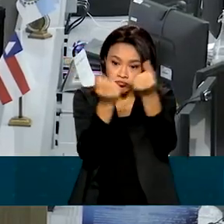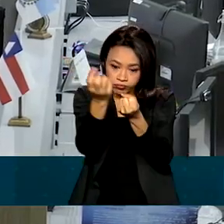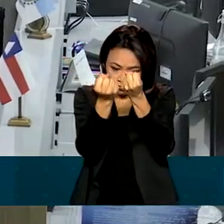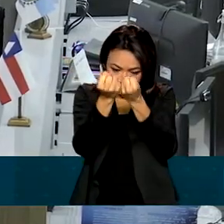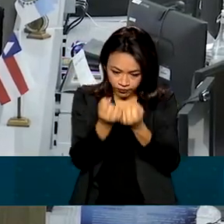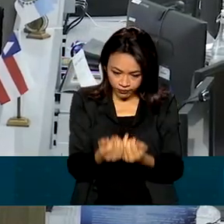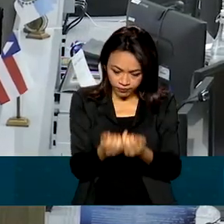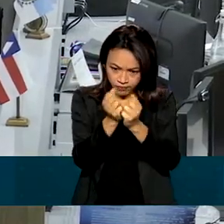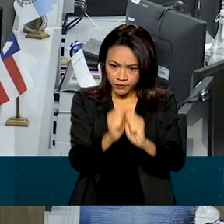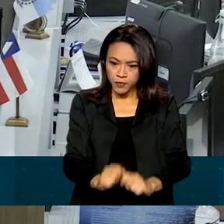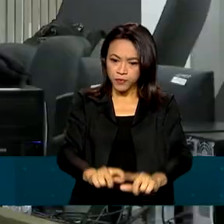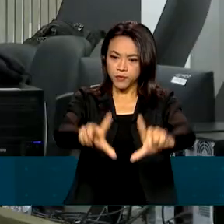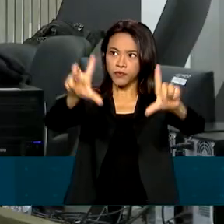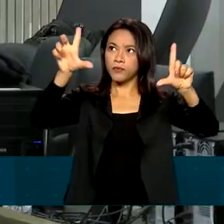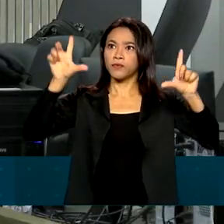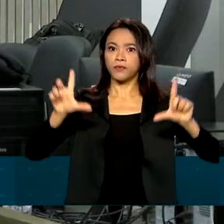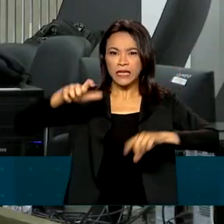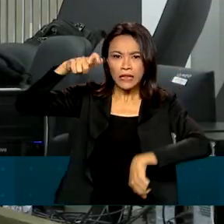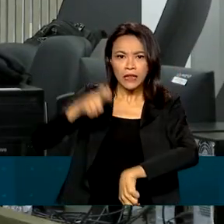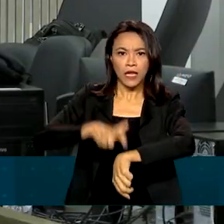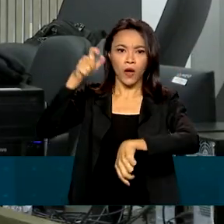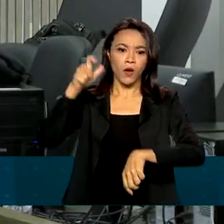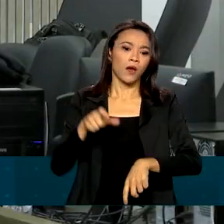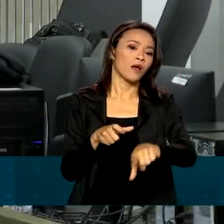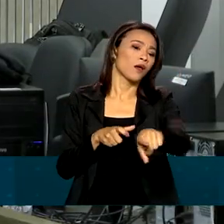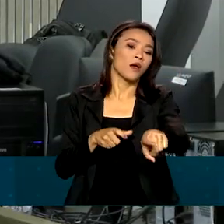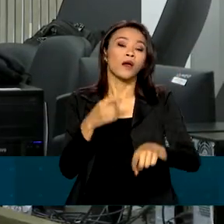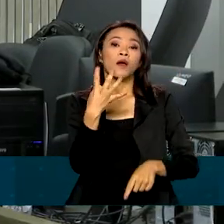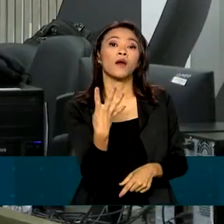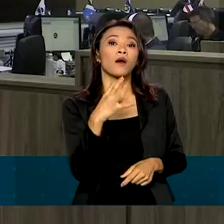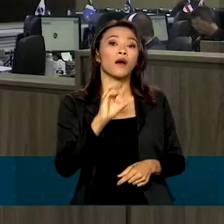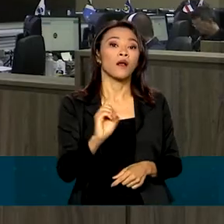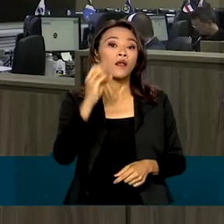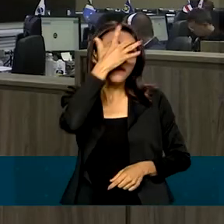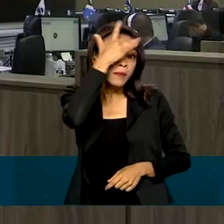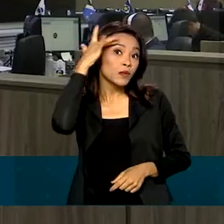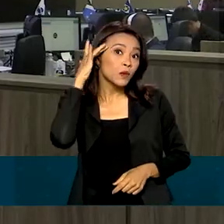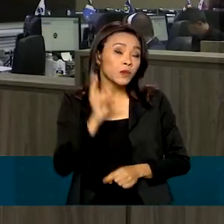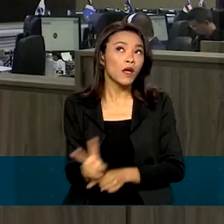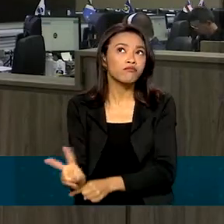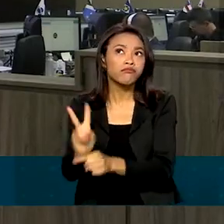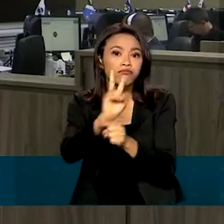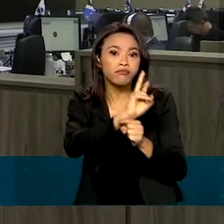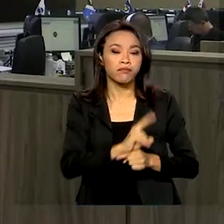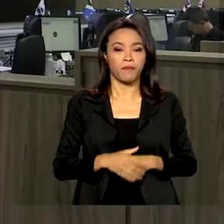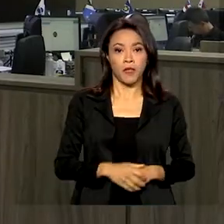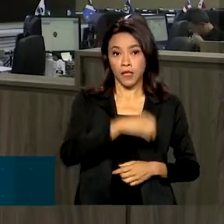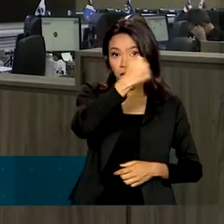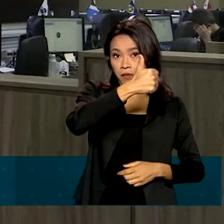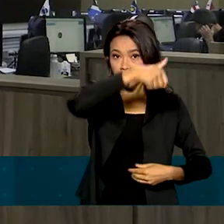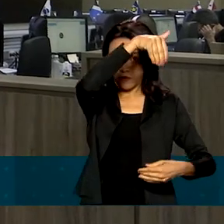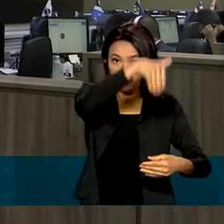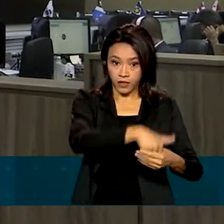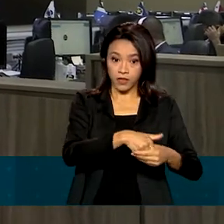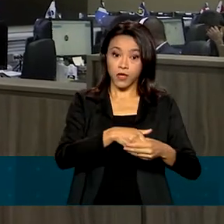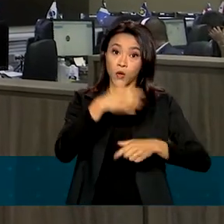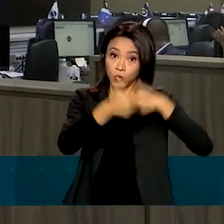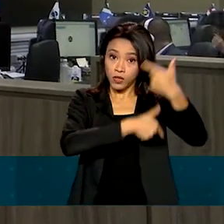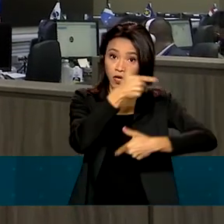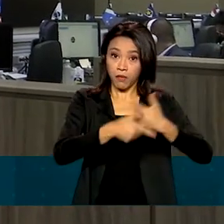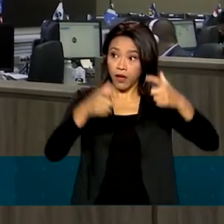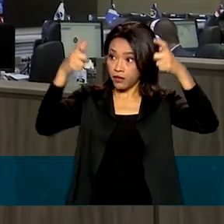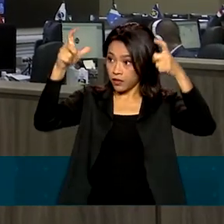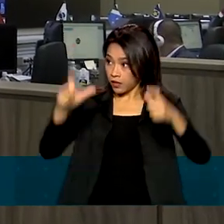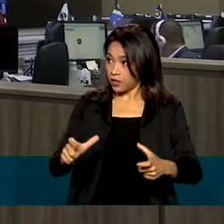com um monitoramento, em tempo real, de pelo menos 40 pessoas. No primeiro turno das eleições, os trabalhos aqui no Centro